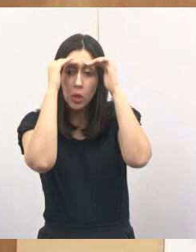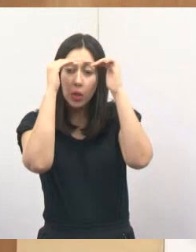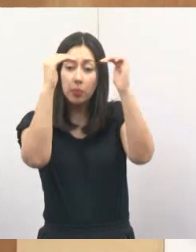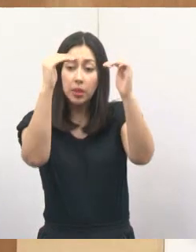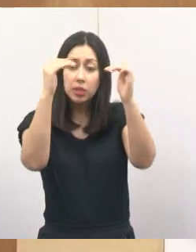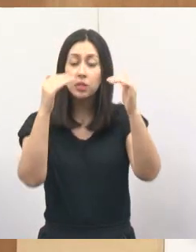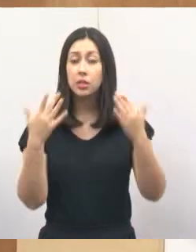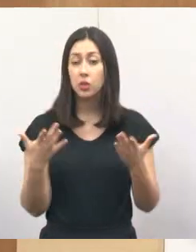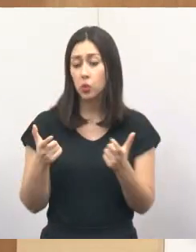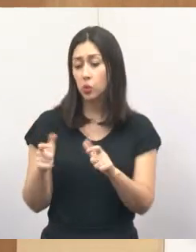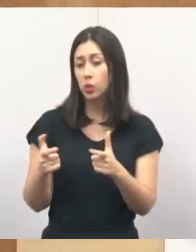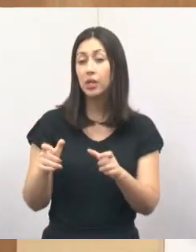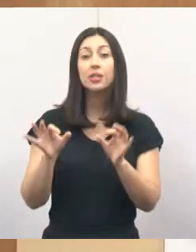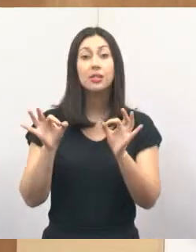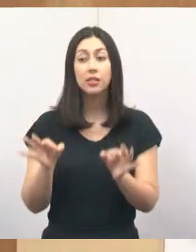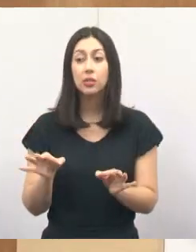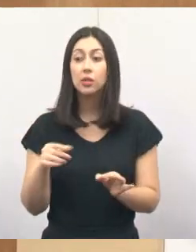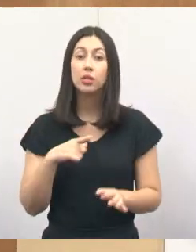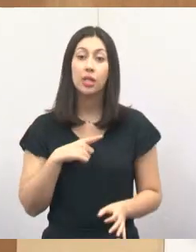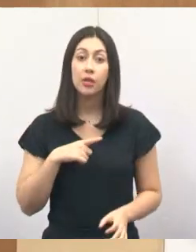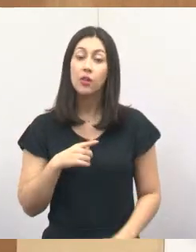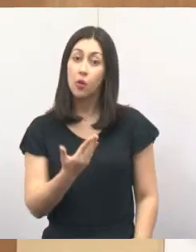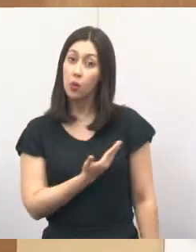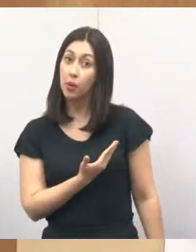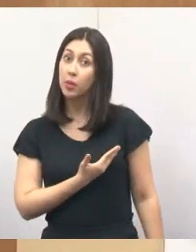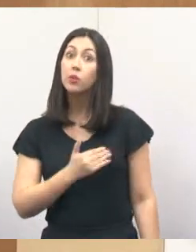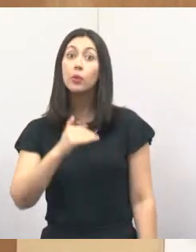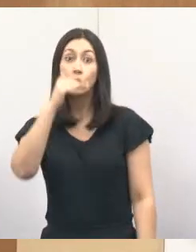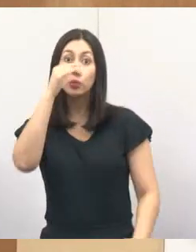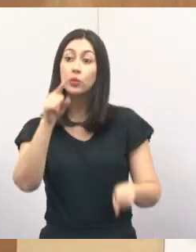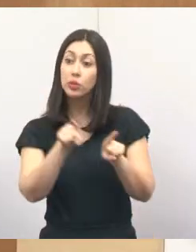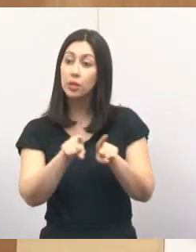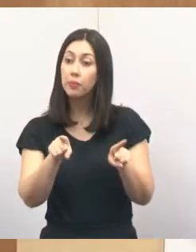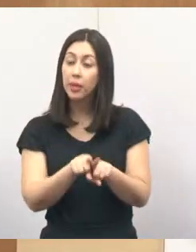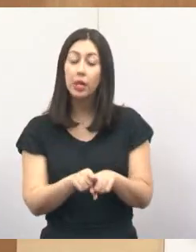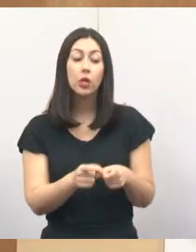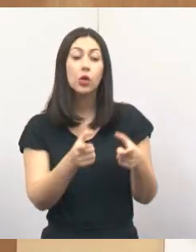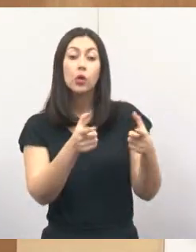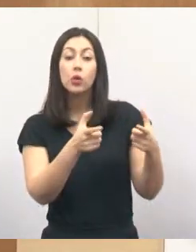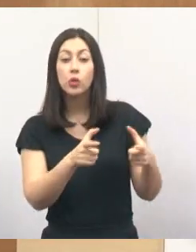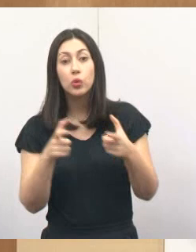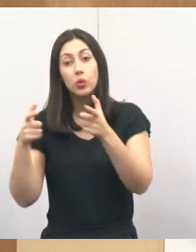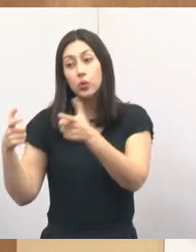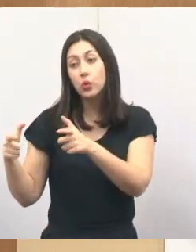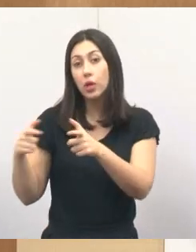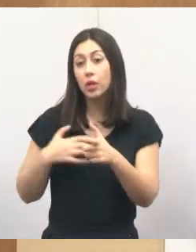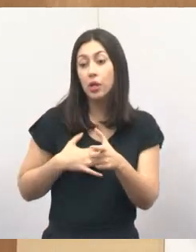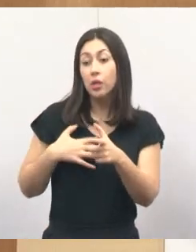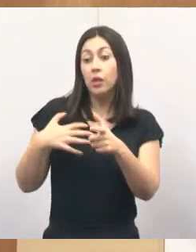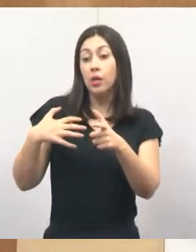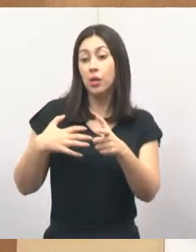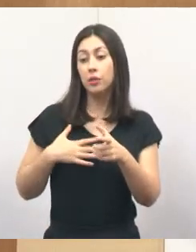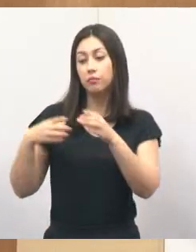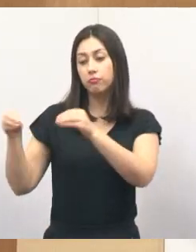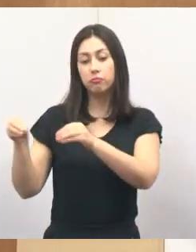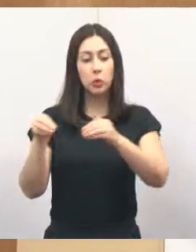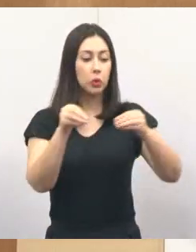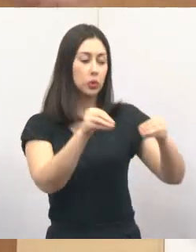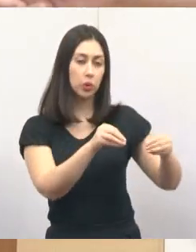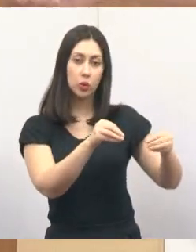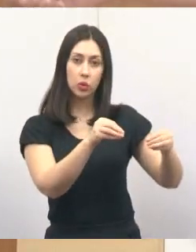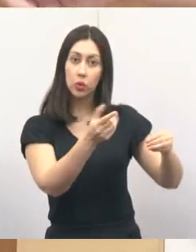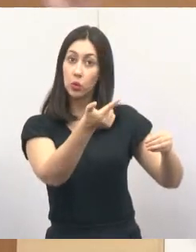o lado correto. Teve um amigo adulto também que saiu da ala respiratória e se dirigiu